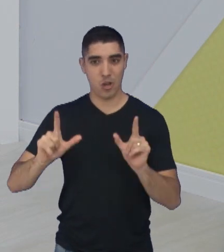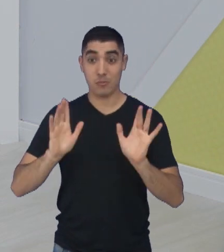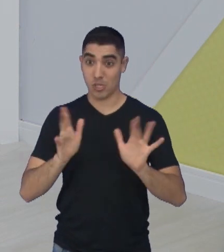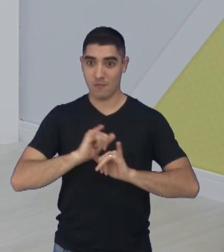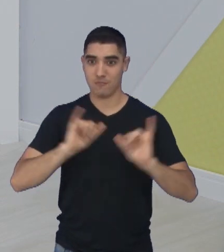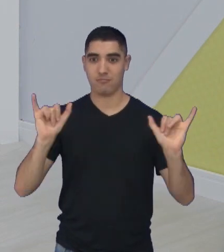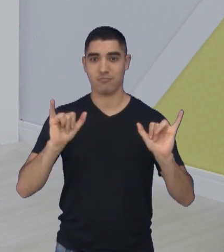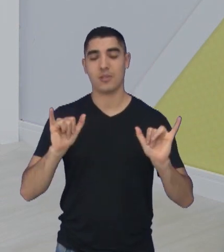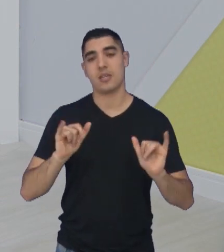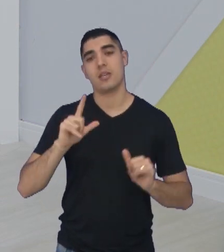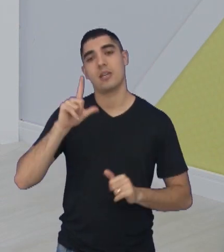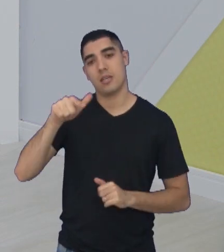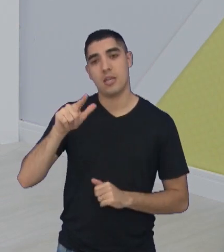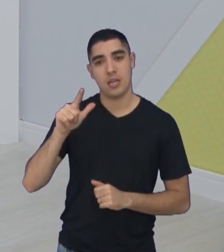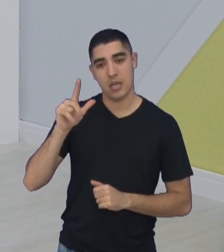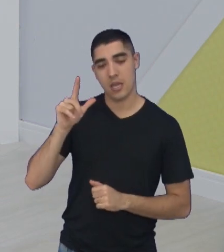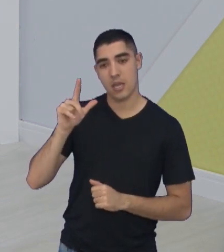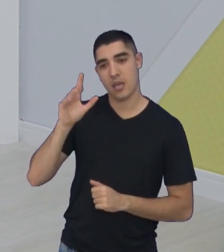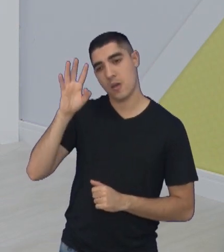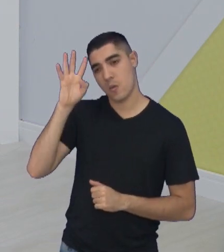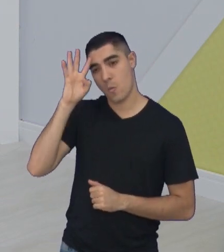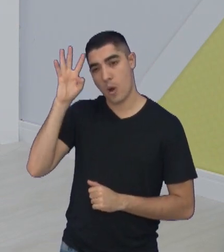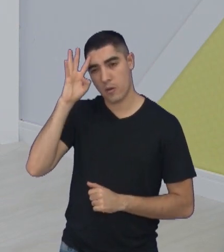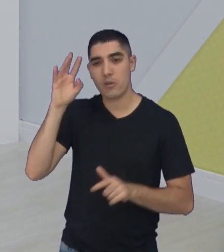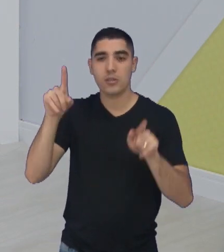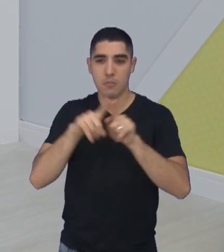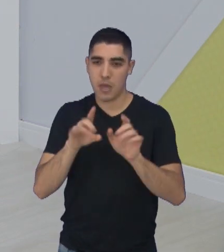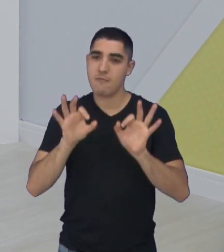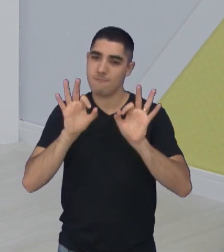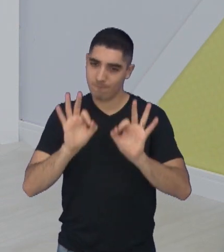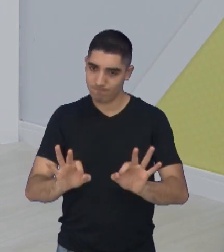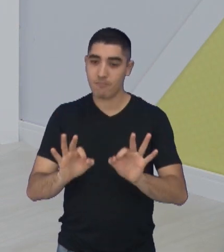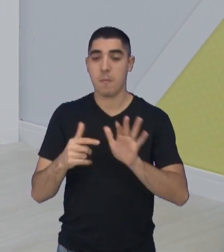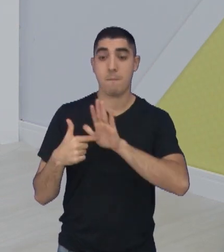Esporte, e na quarta-feira, certamente, você já vai ter todos os detalhes, aqui também, está certo?